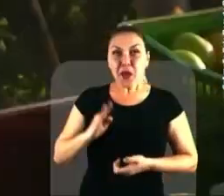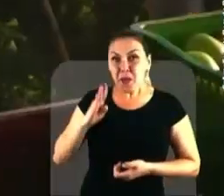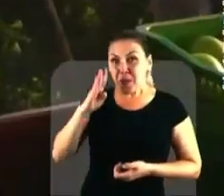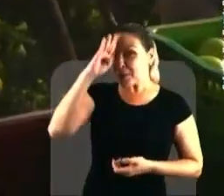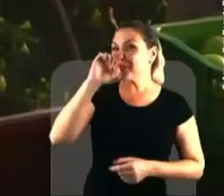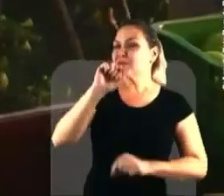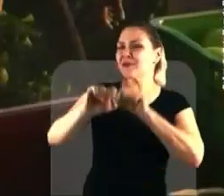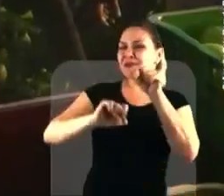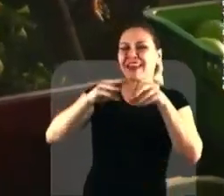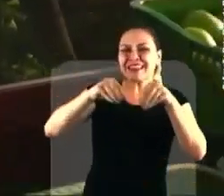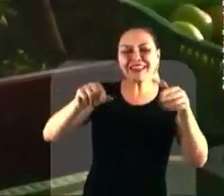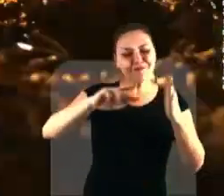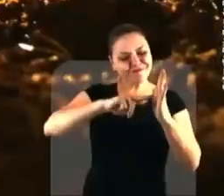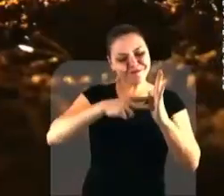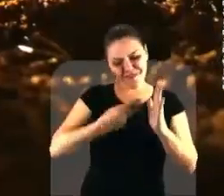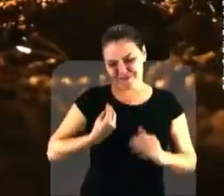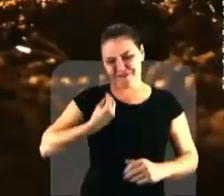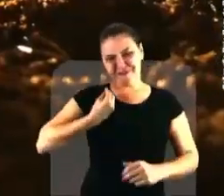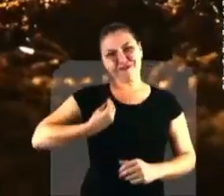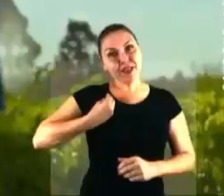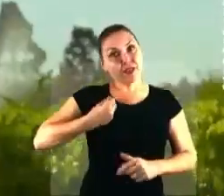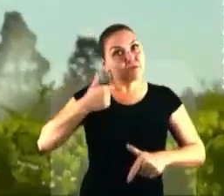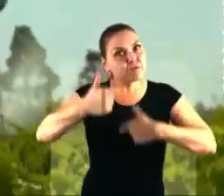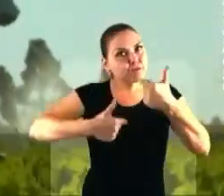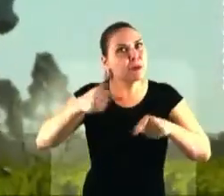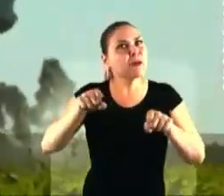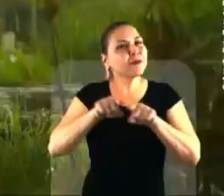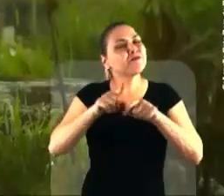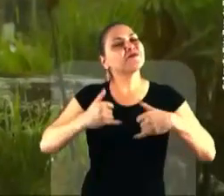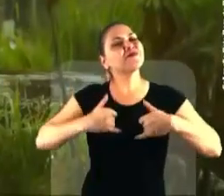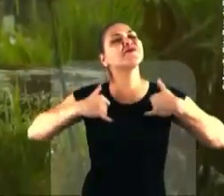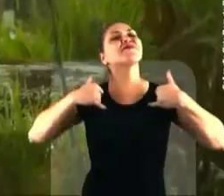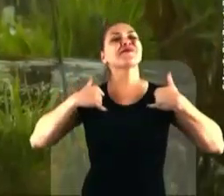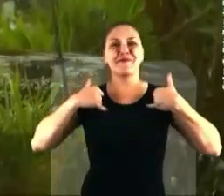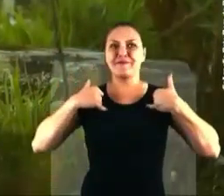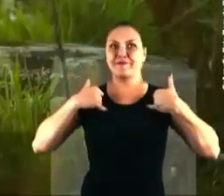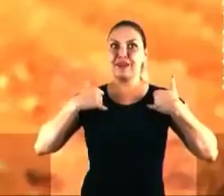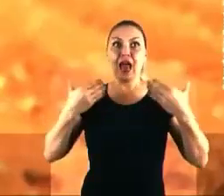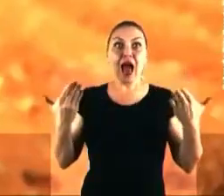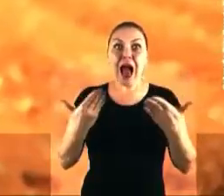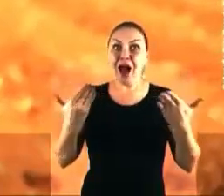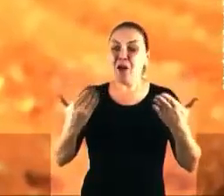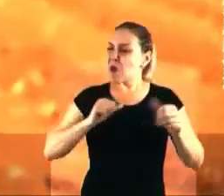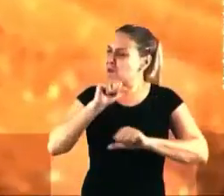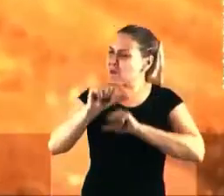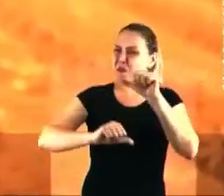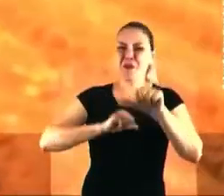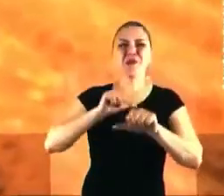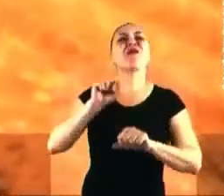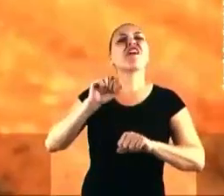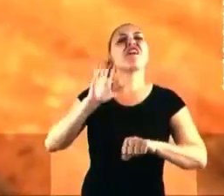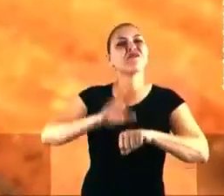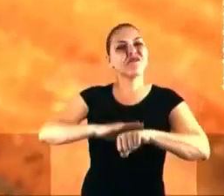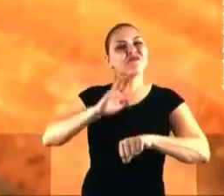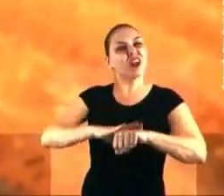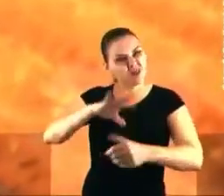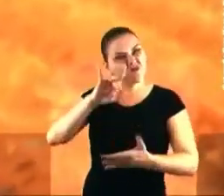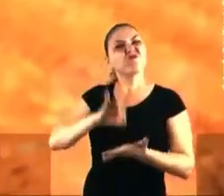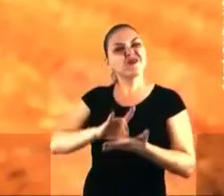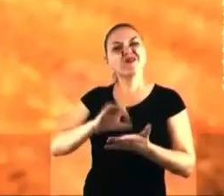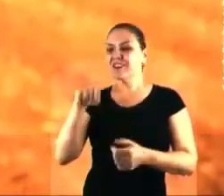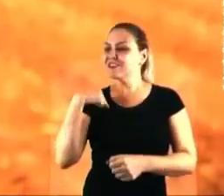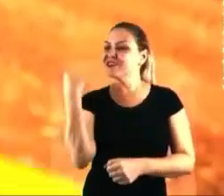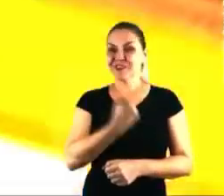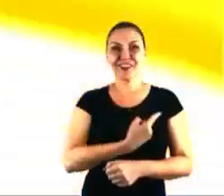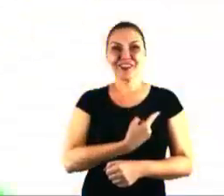Com Bolsonaro, a terra é motivo de vida, trabalho e orgulho. Agora vocês vão ver só quem ajuda